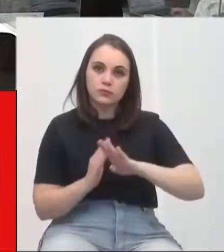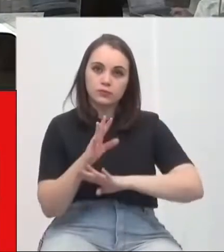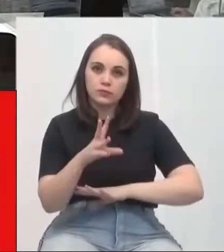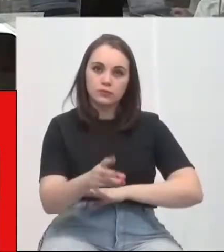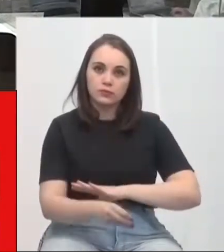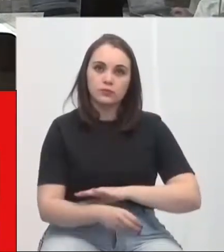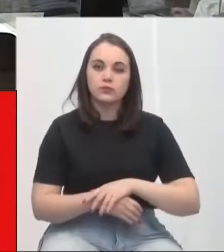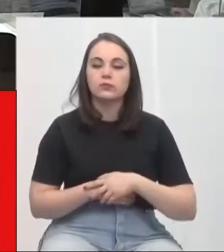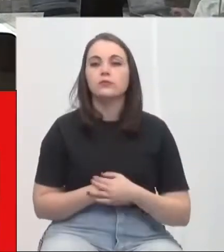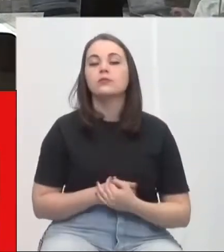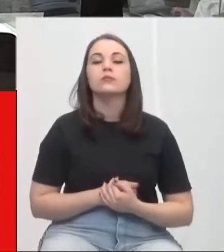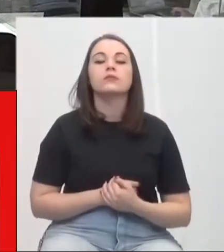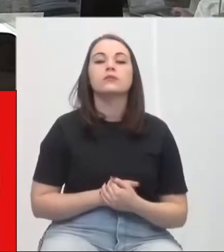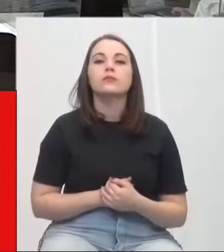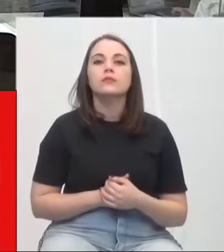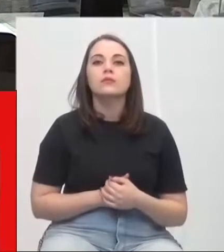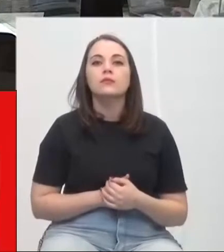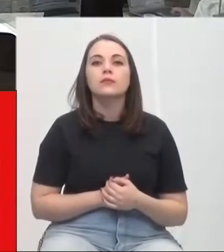Aprovado por unanimidade.